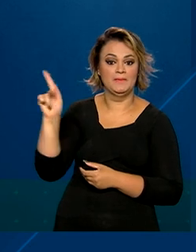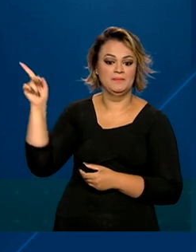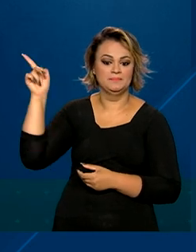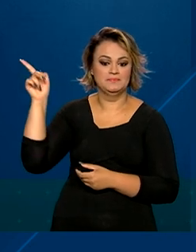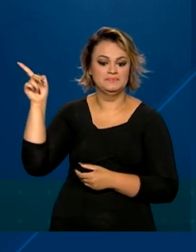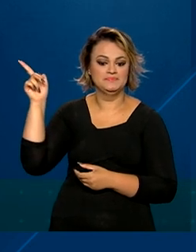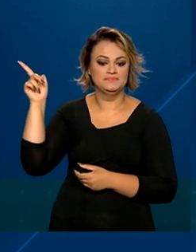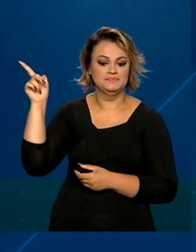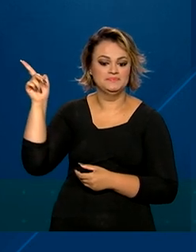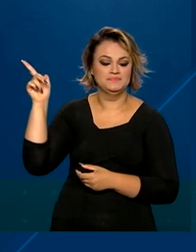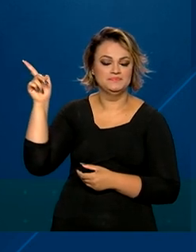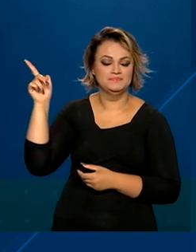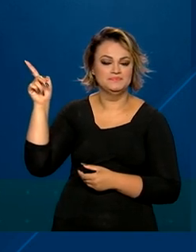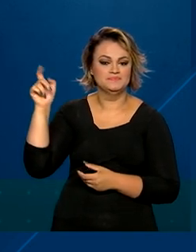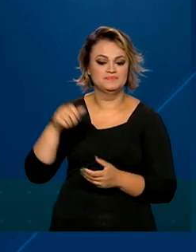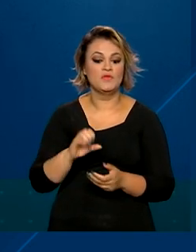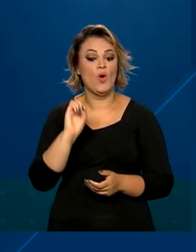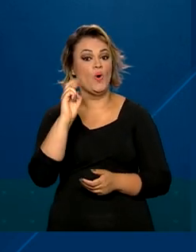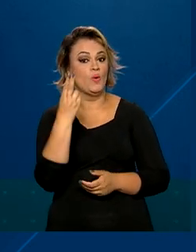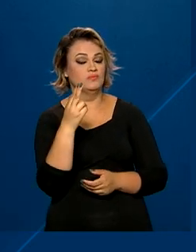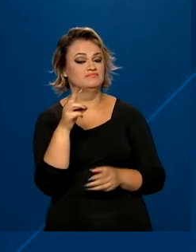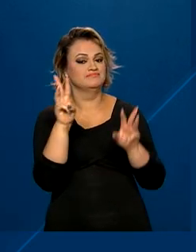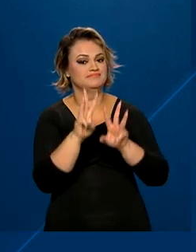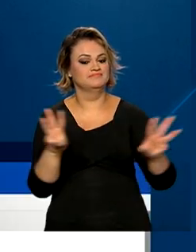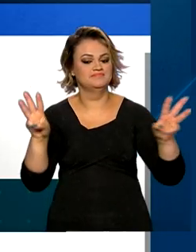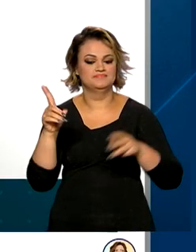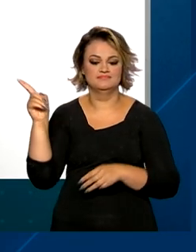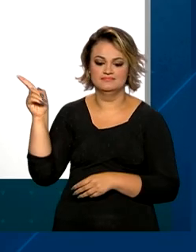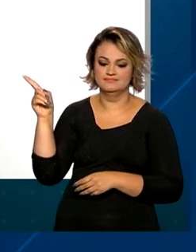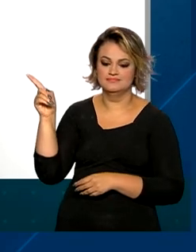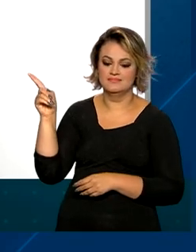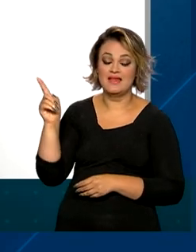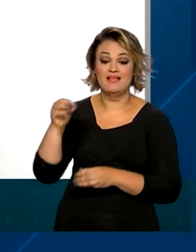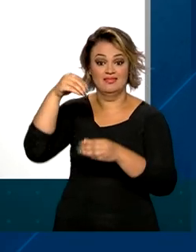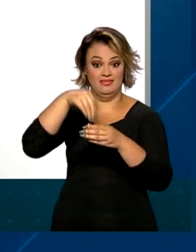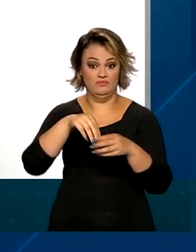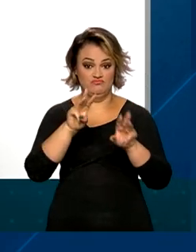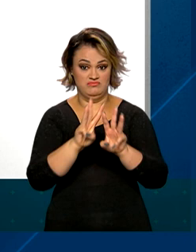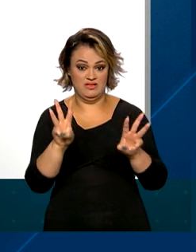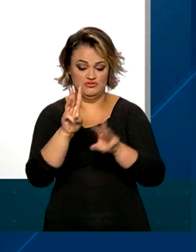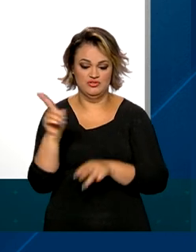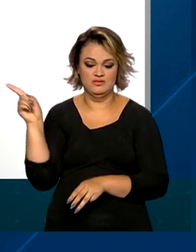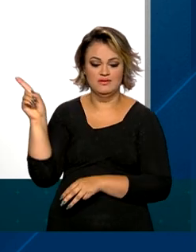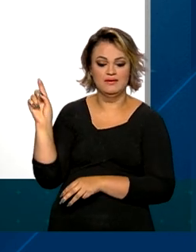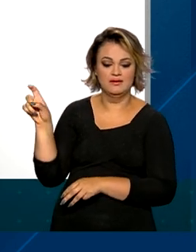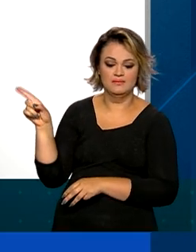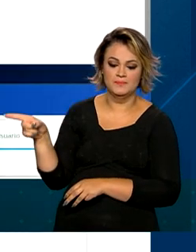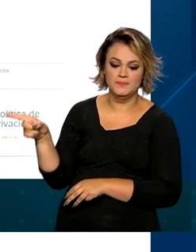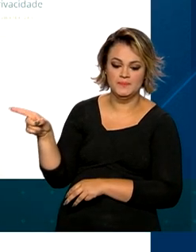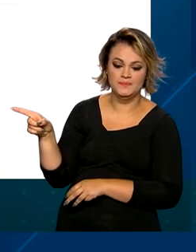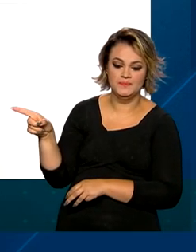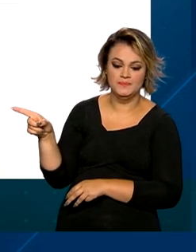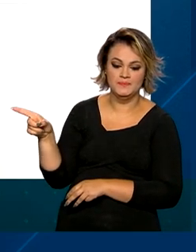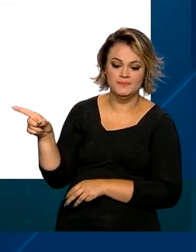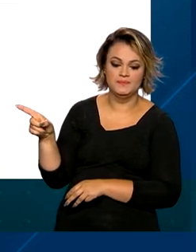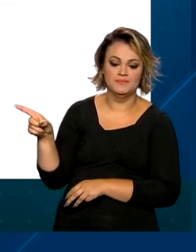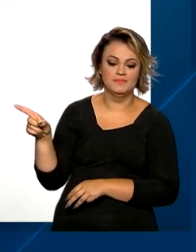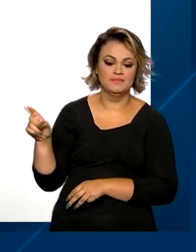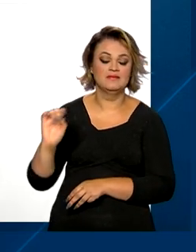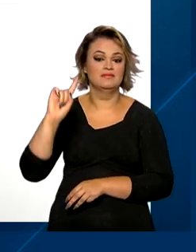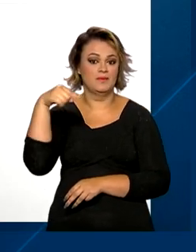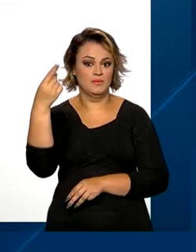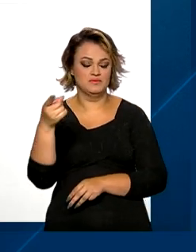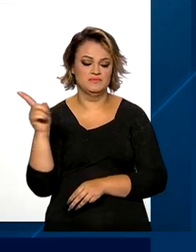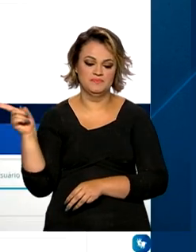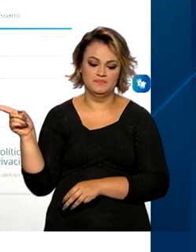Meu INSS, pelo celular ou pelo site. Dentro do site, é preciso clicar em Agendar Perícia e